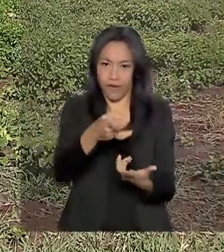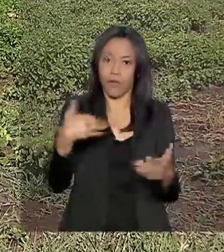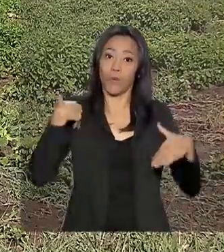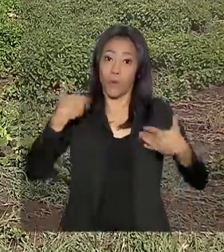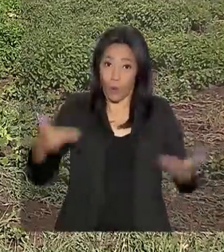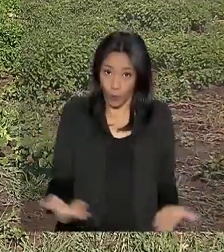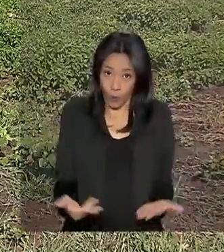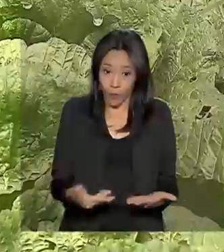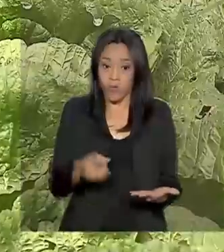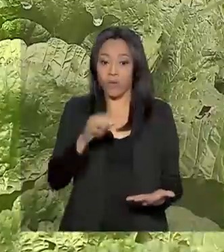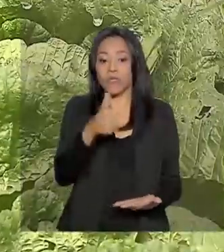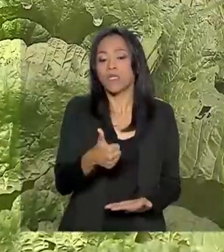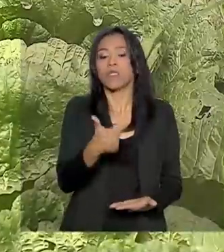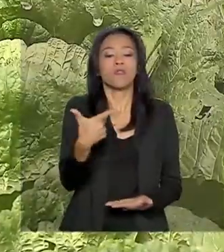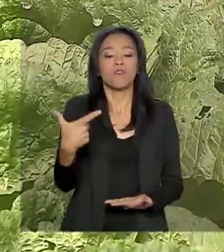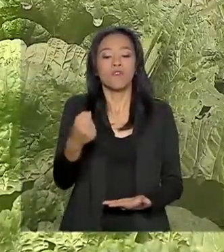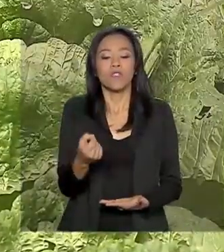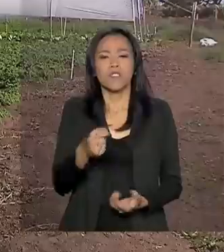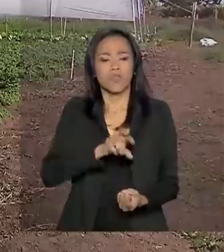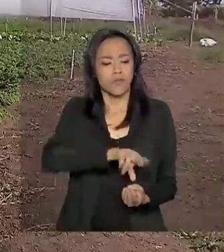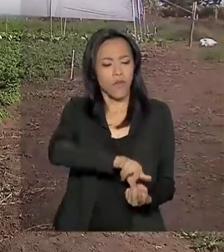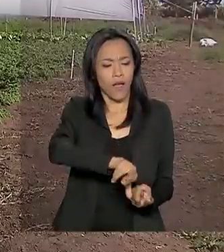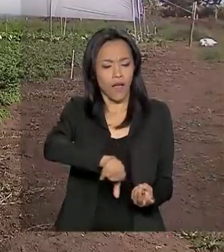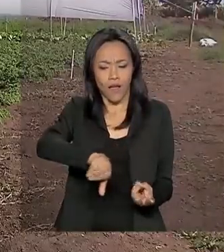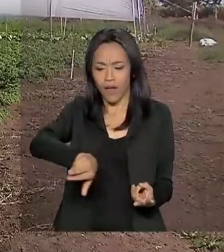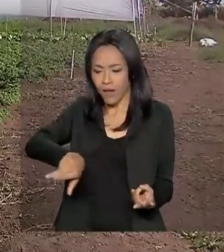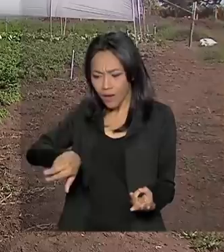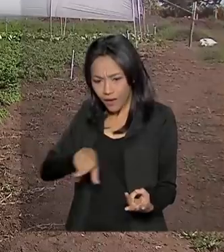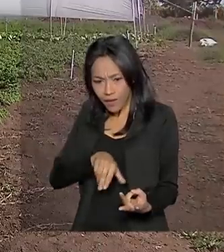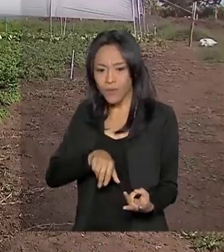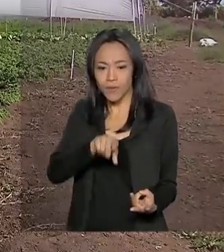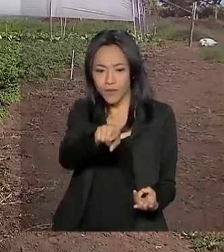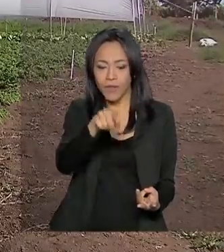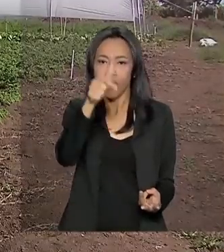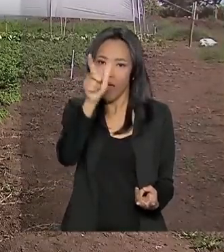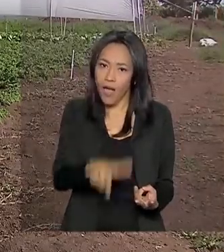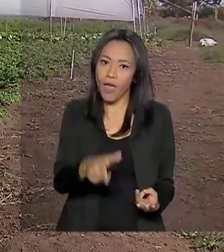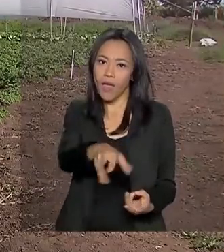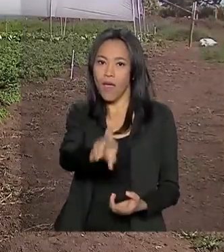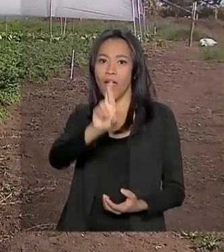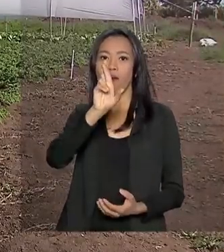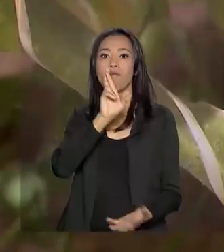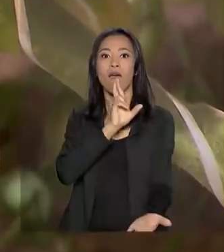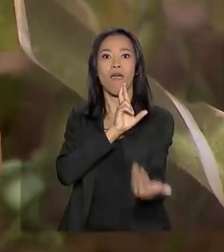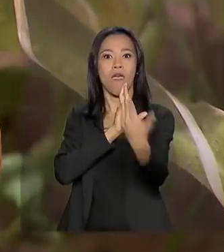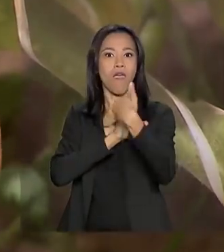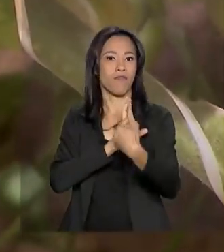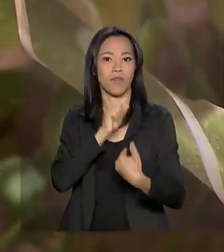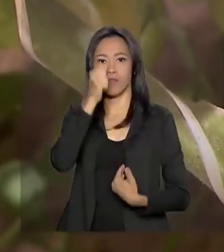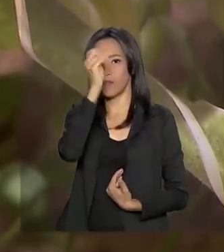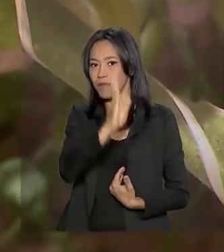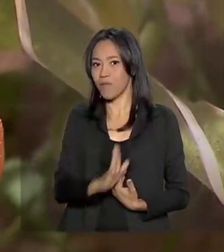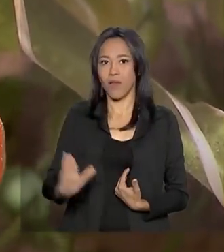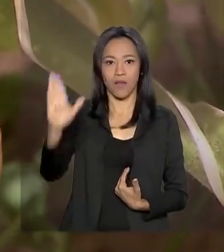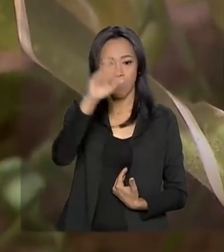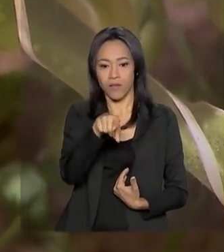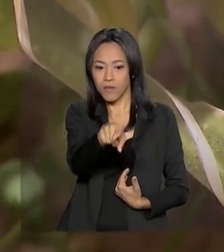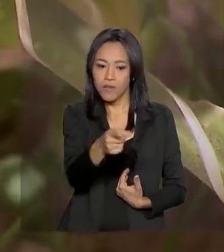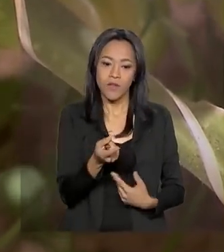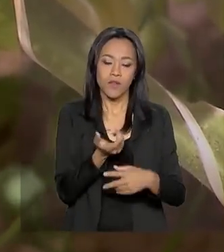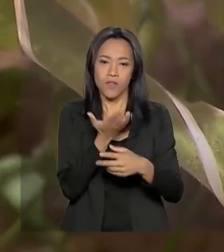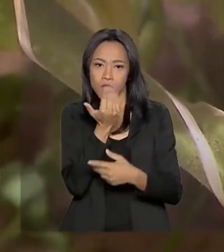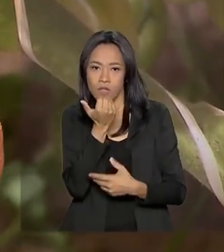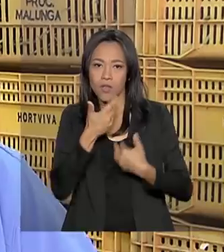120 itens entre hortaliças e laticínios, a fazenda é referência nacional em produção integrada de